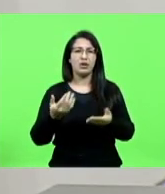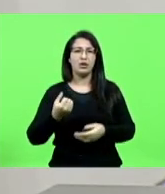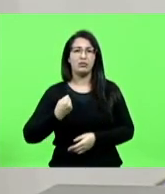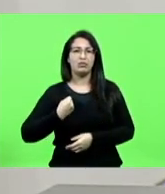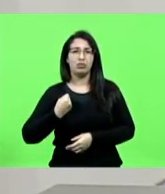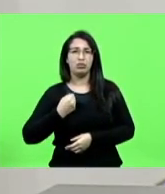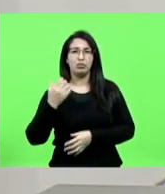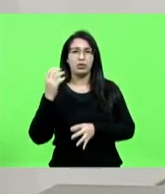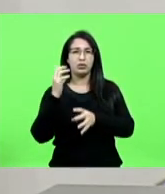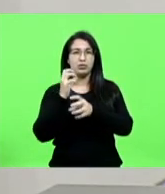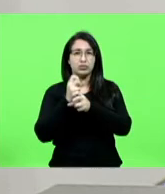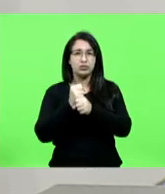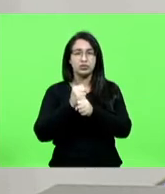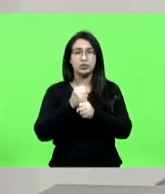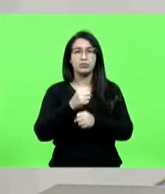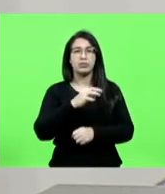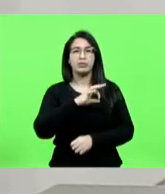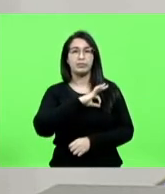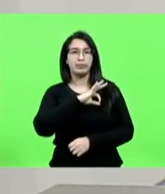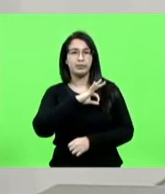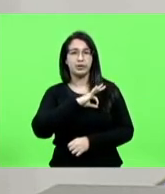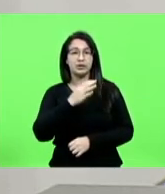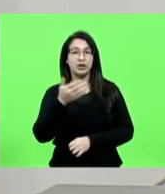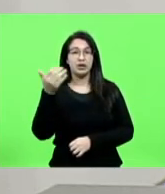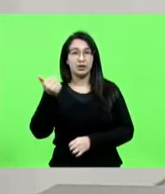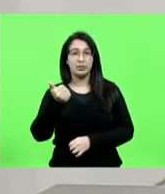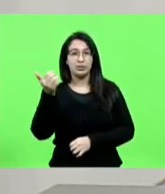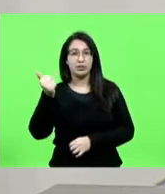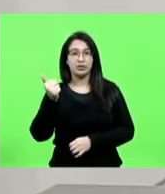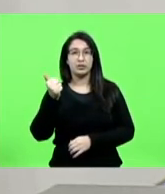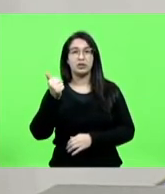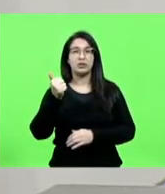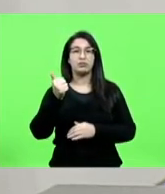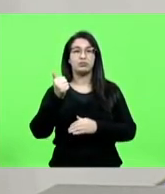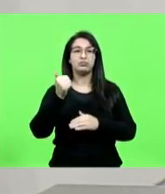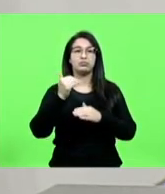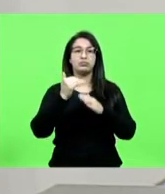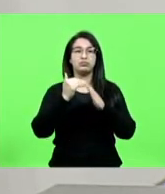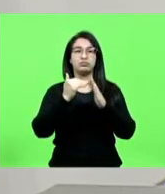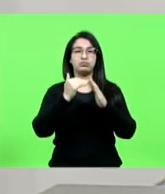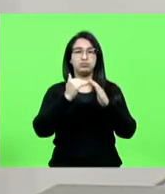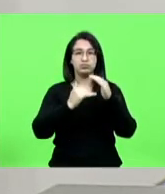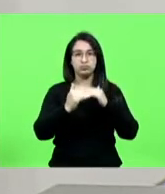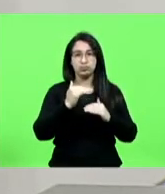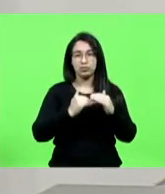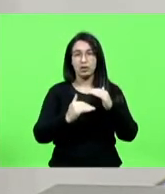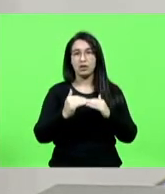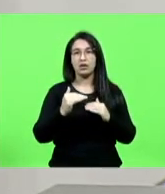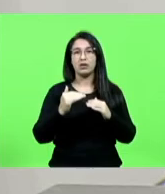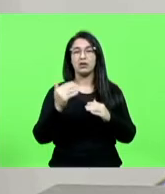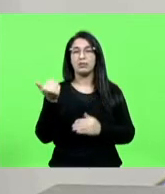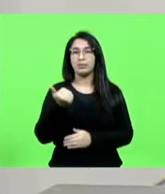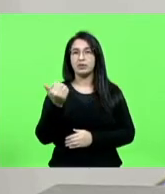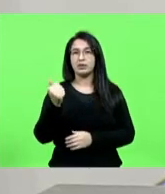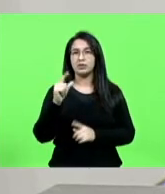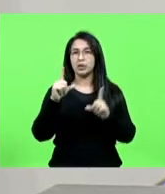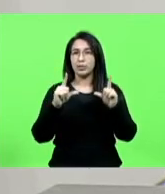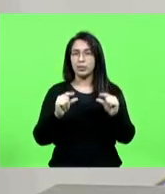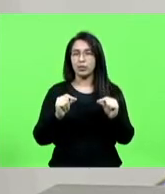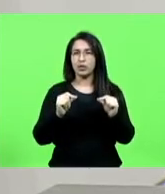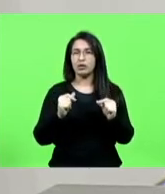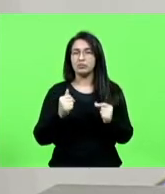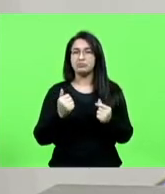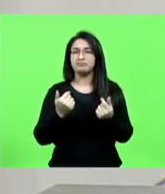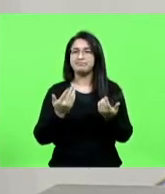com aposentadoria gradativa poucas a cada ano não pode causar